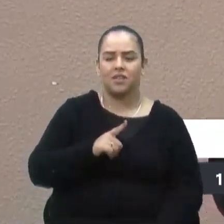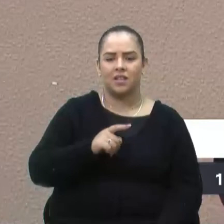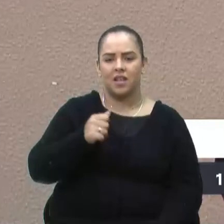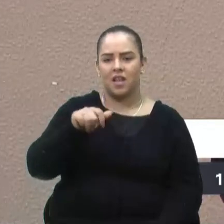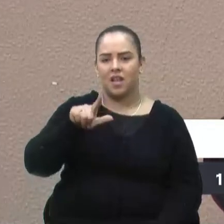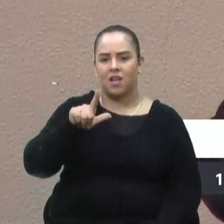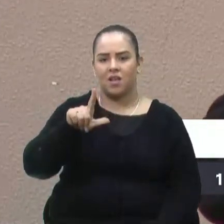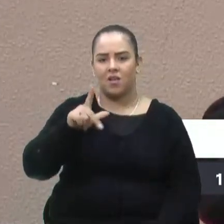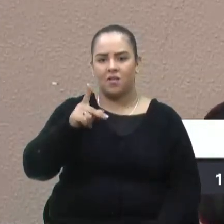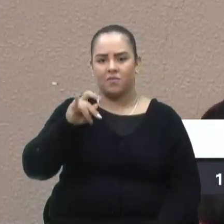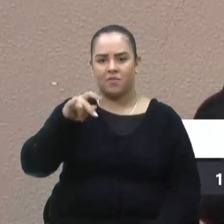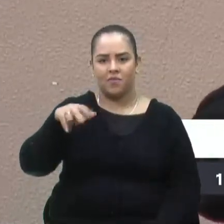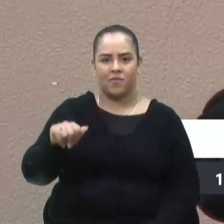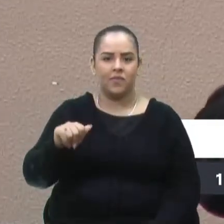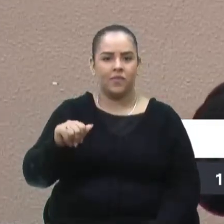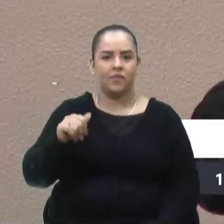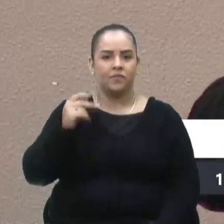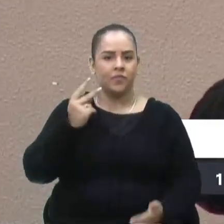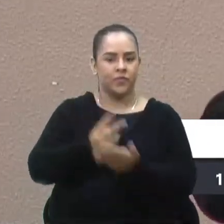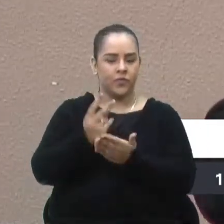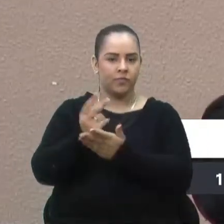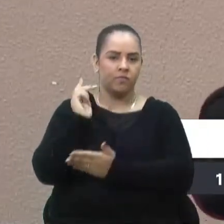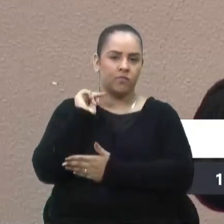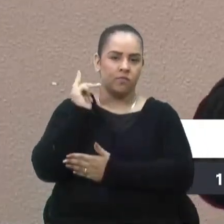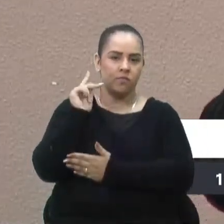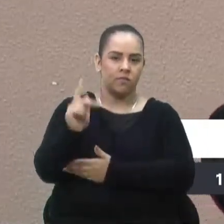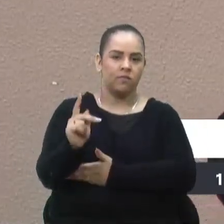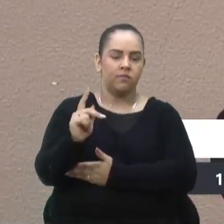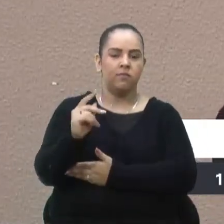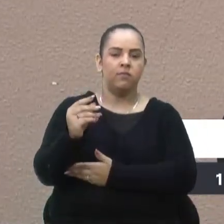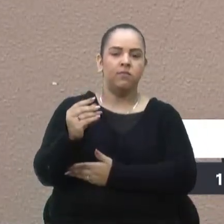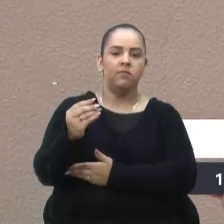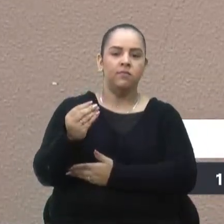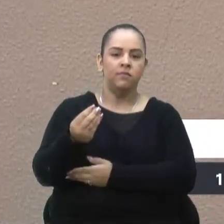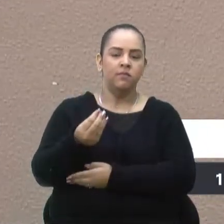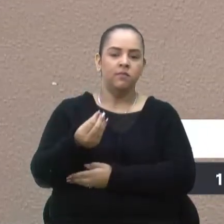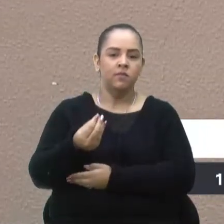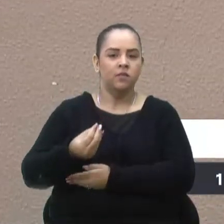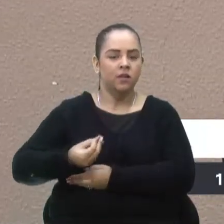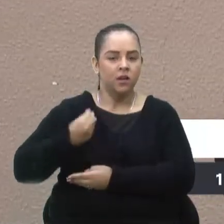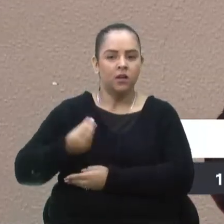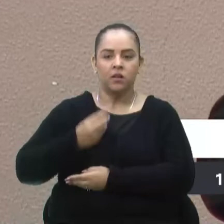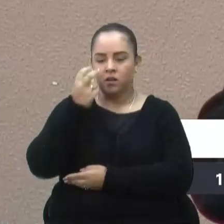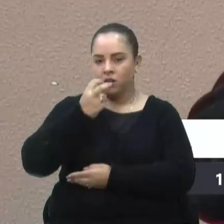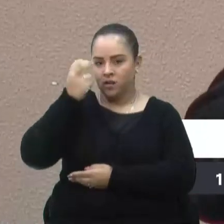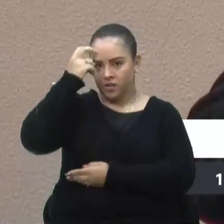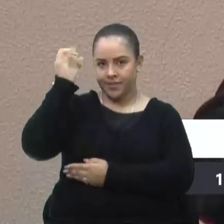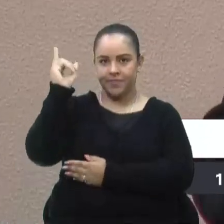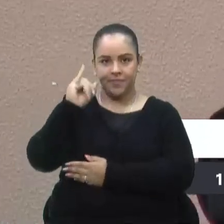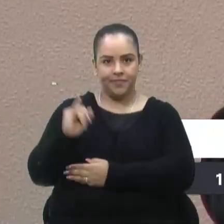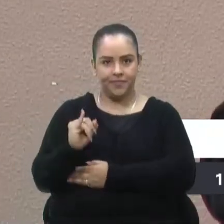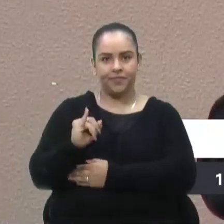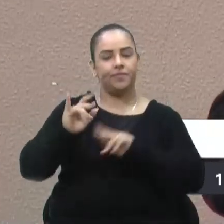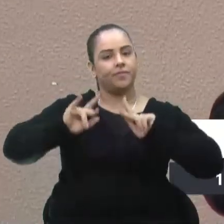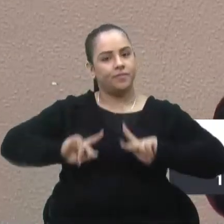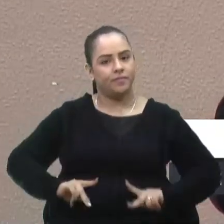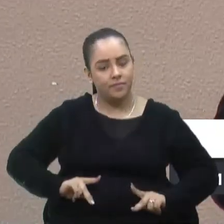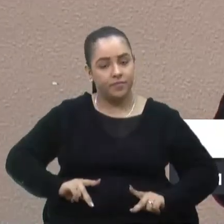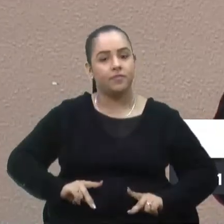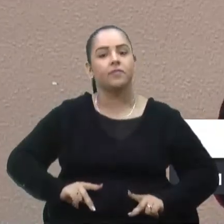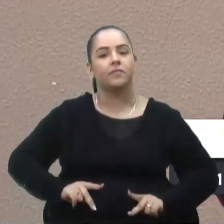Aziru Perini, que mantém a nossa história viva da questão da cultura italiana. Então, são pessoas